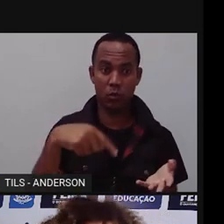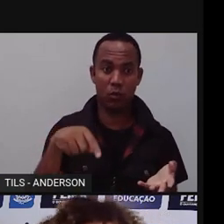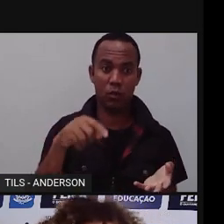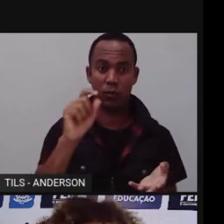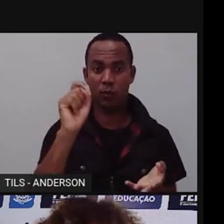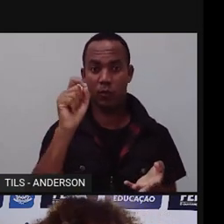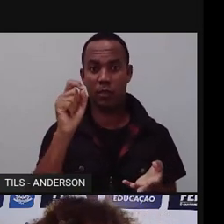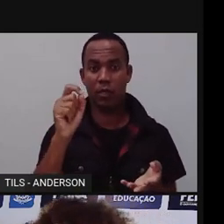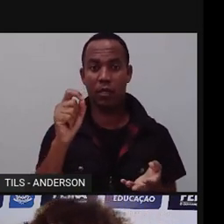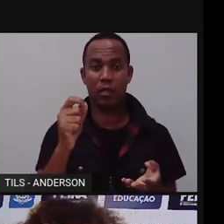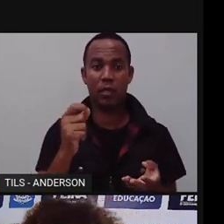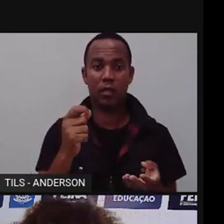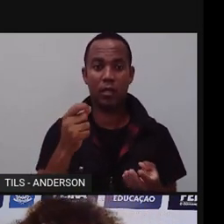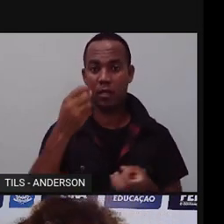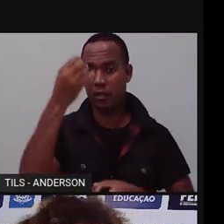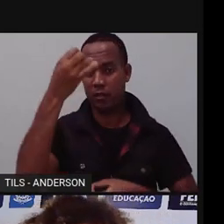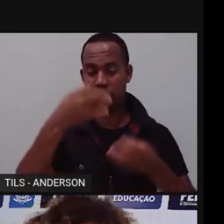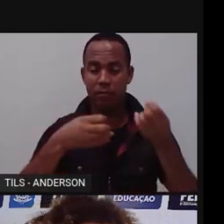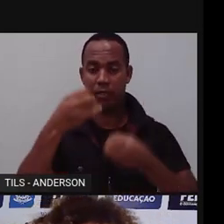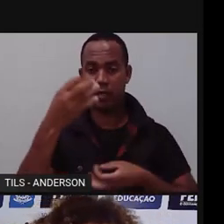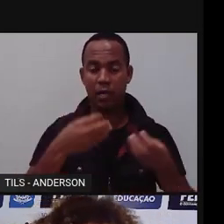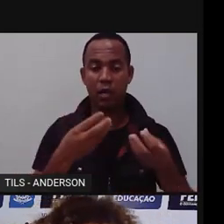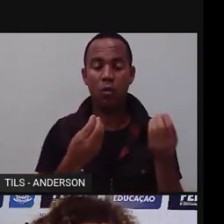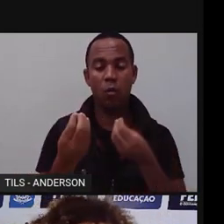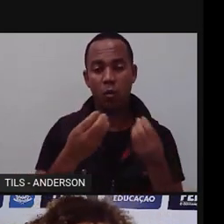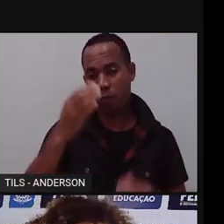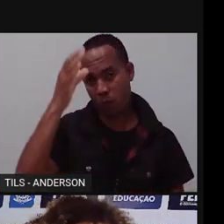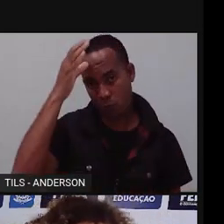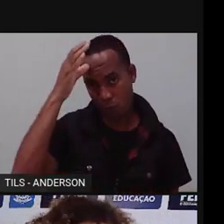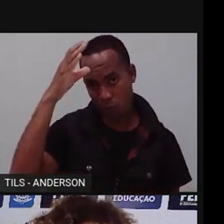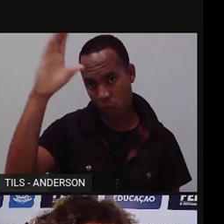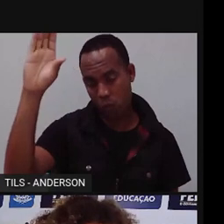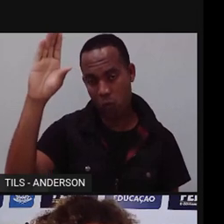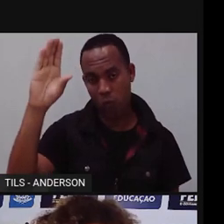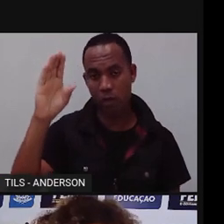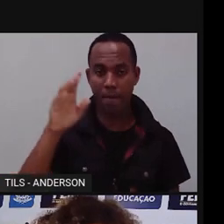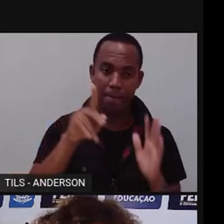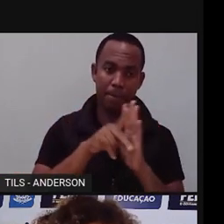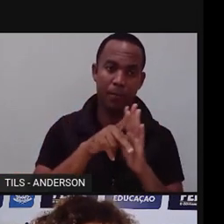Falarmos sobre essa influência cultural. Vamos lá.